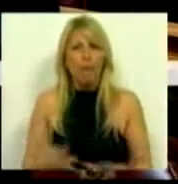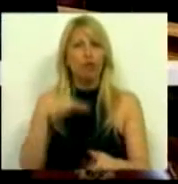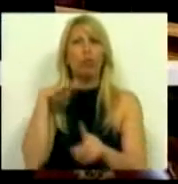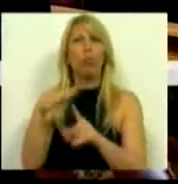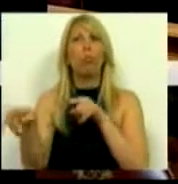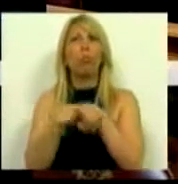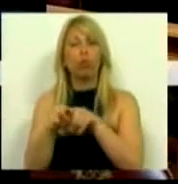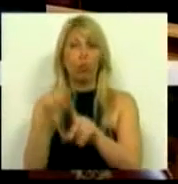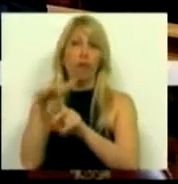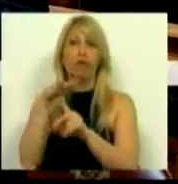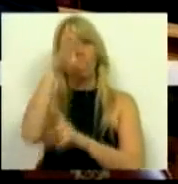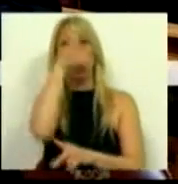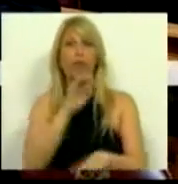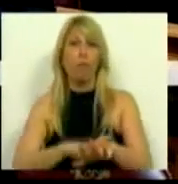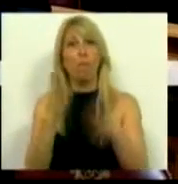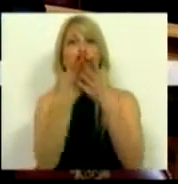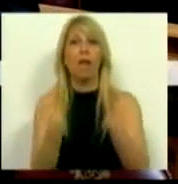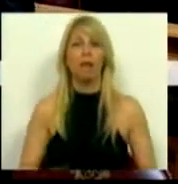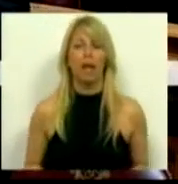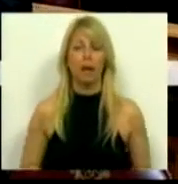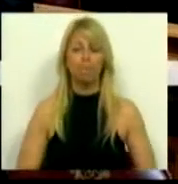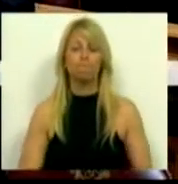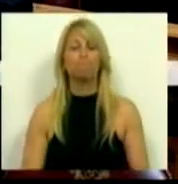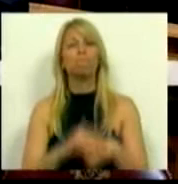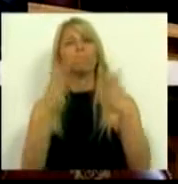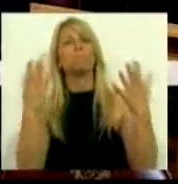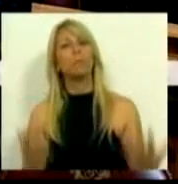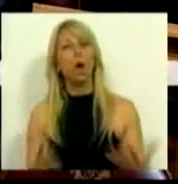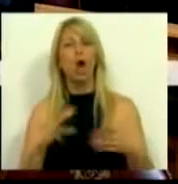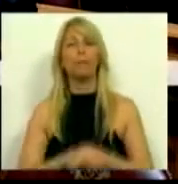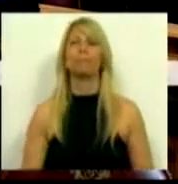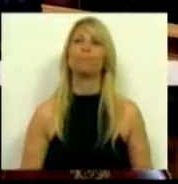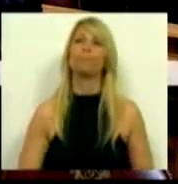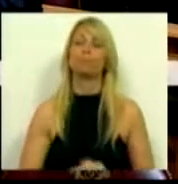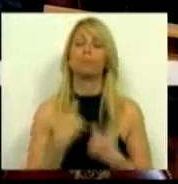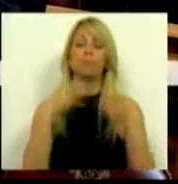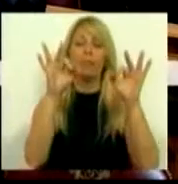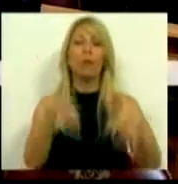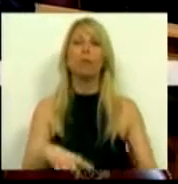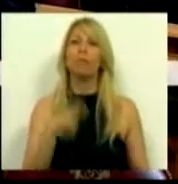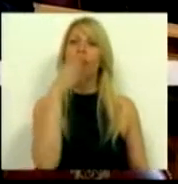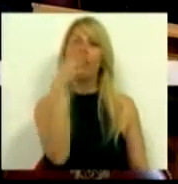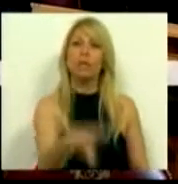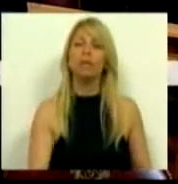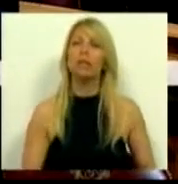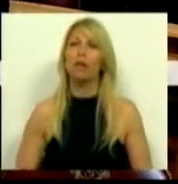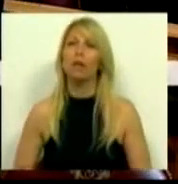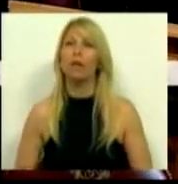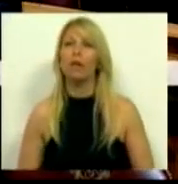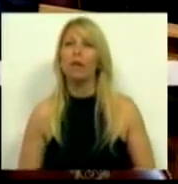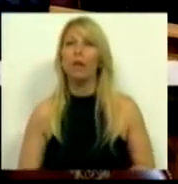Governo relativamente a esta matéria. E já agora eu terminava dizendo o seguinte, uma vez que ontem